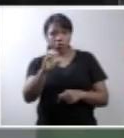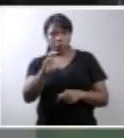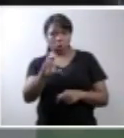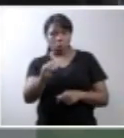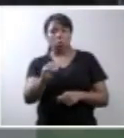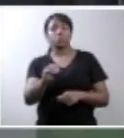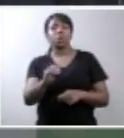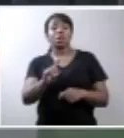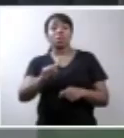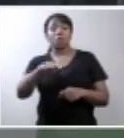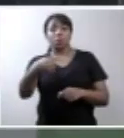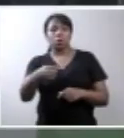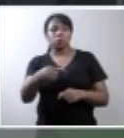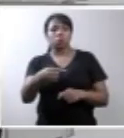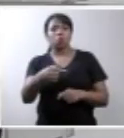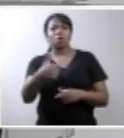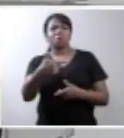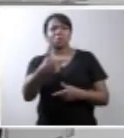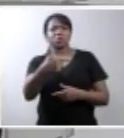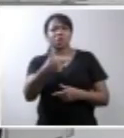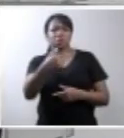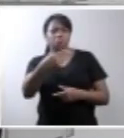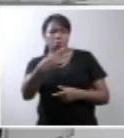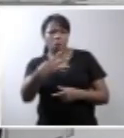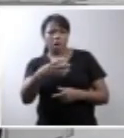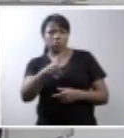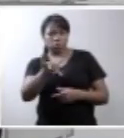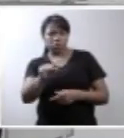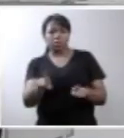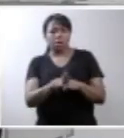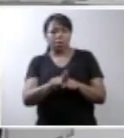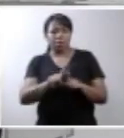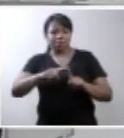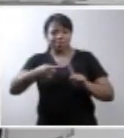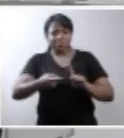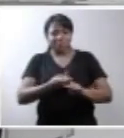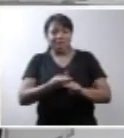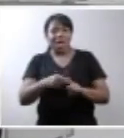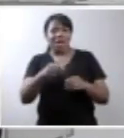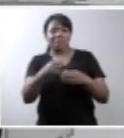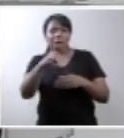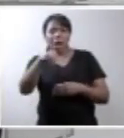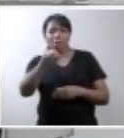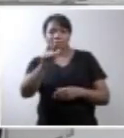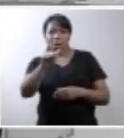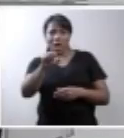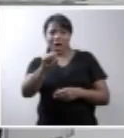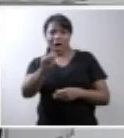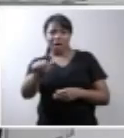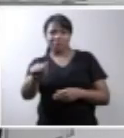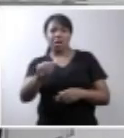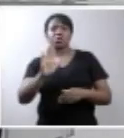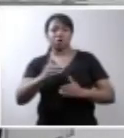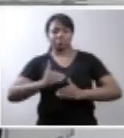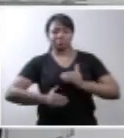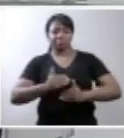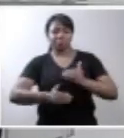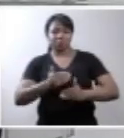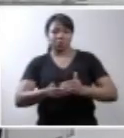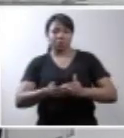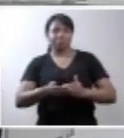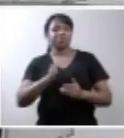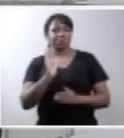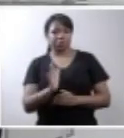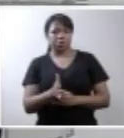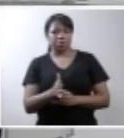seguinte a partir do 24º dia de gestação essa massa encefálica ela já iniciou o seu desenvolvimento